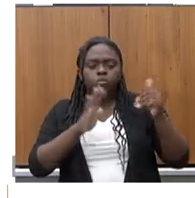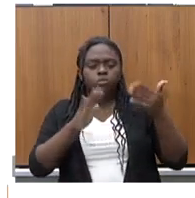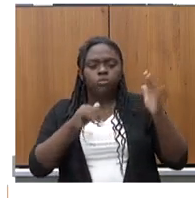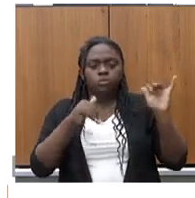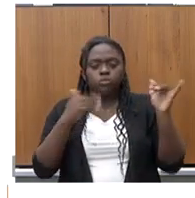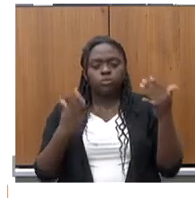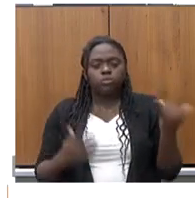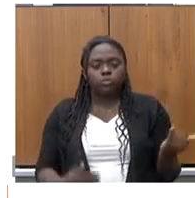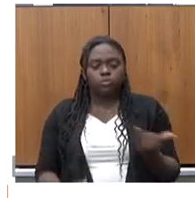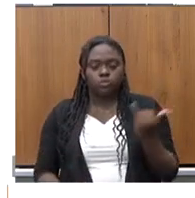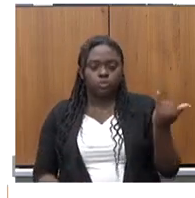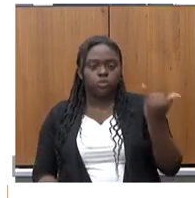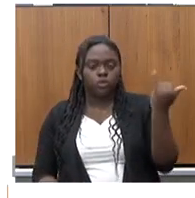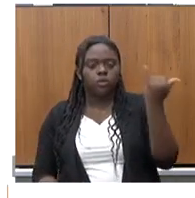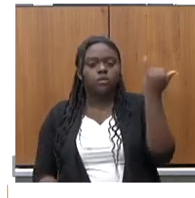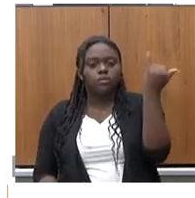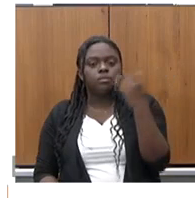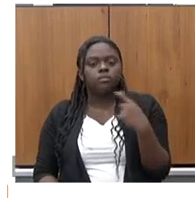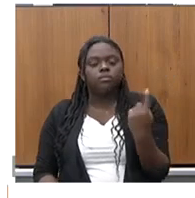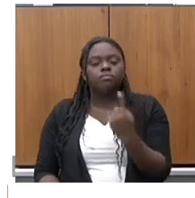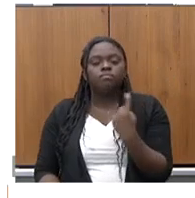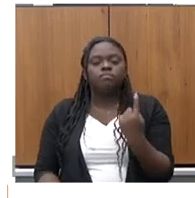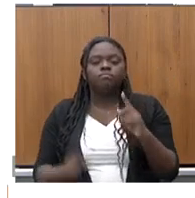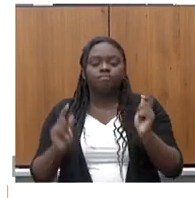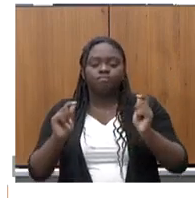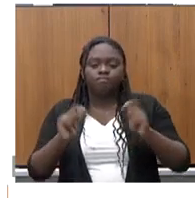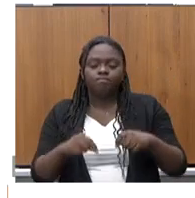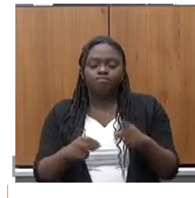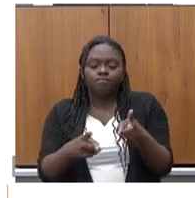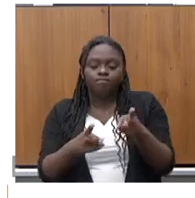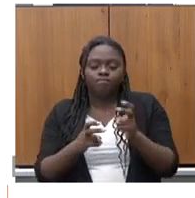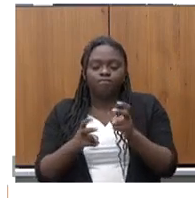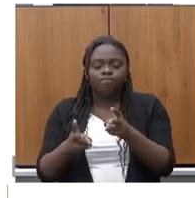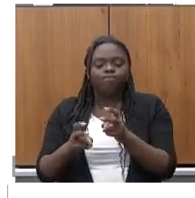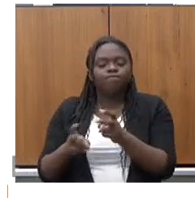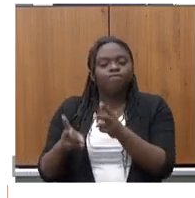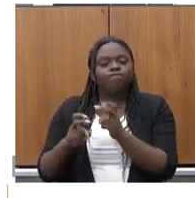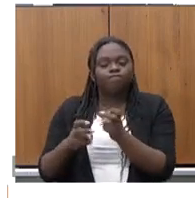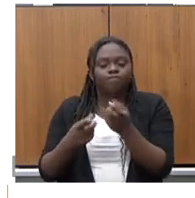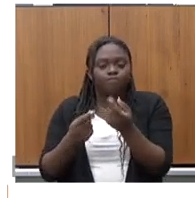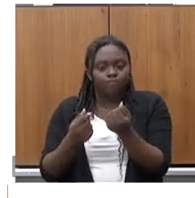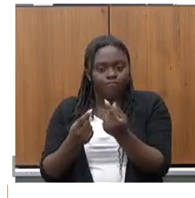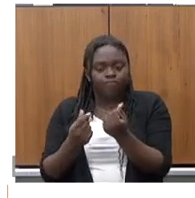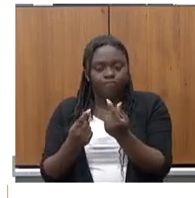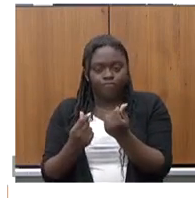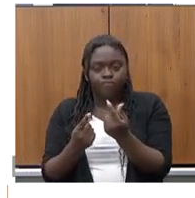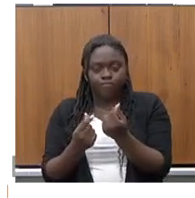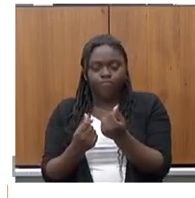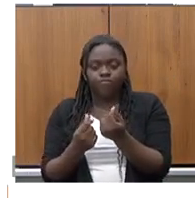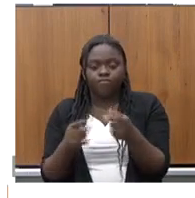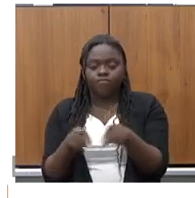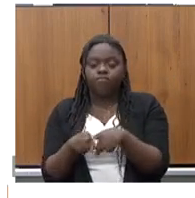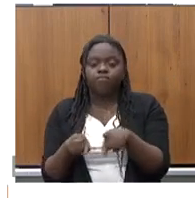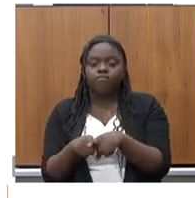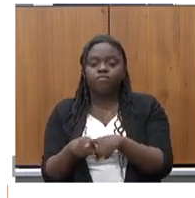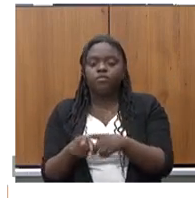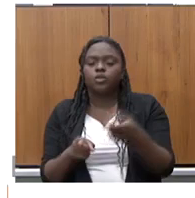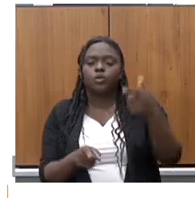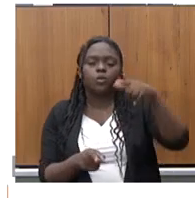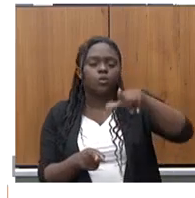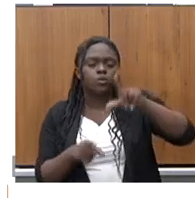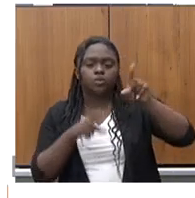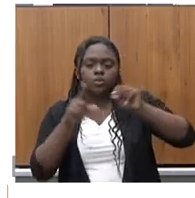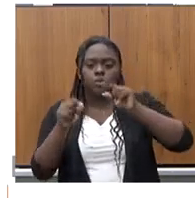foram fundamentais para que a gente pudesse atrair dinheiro de fora, além de outras soluções